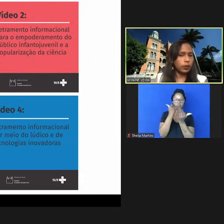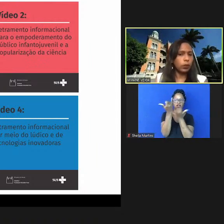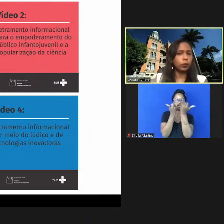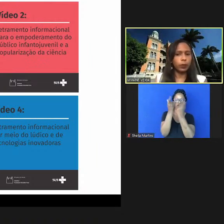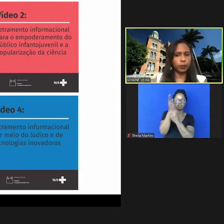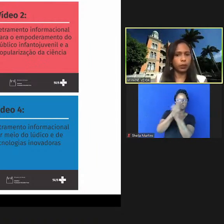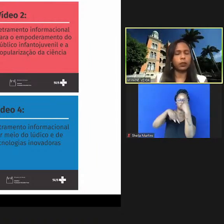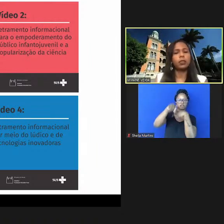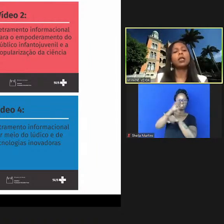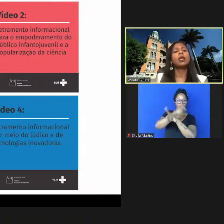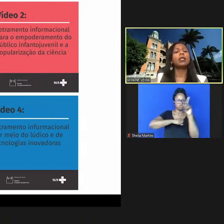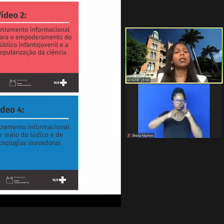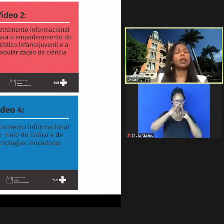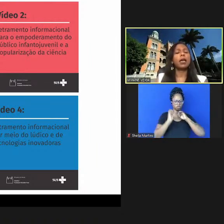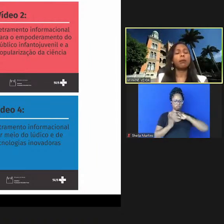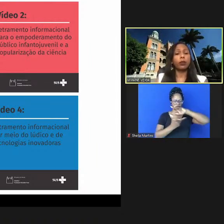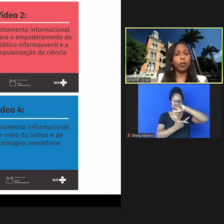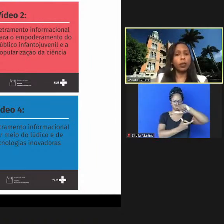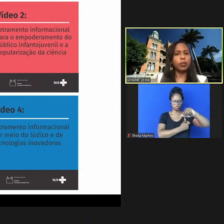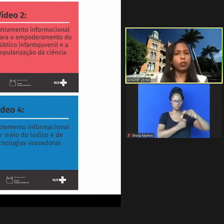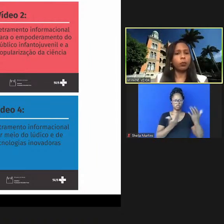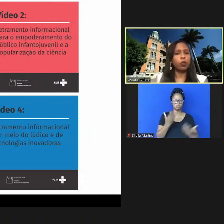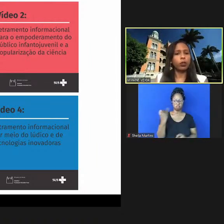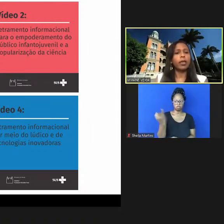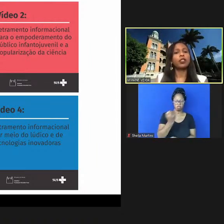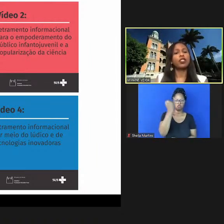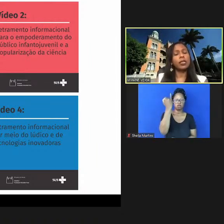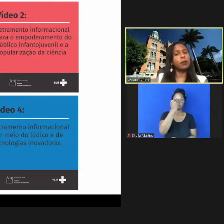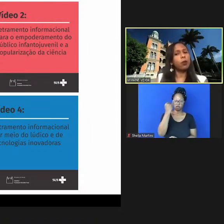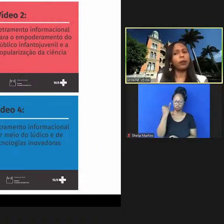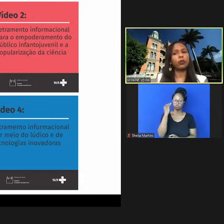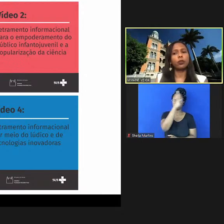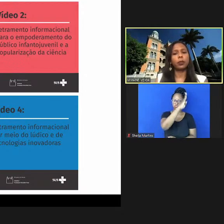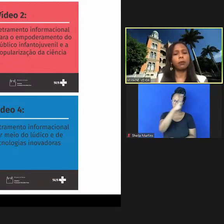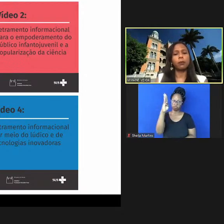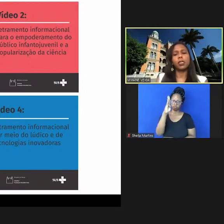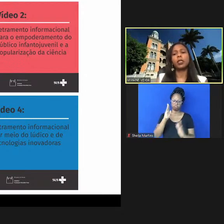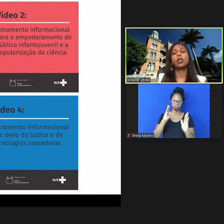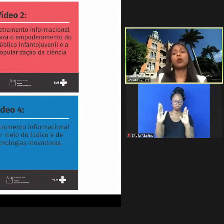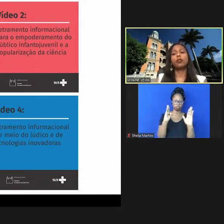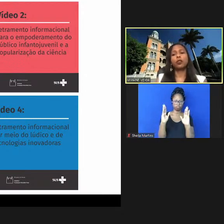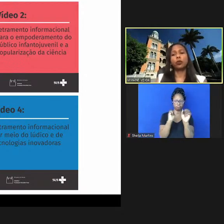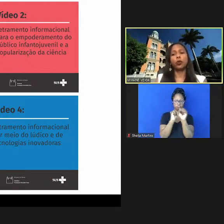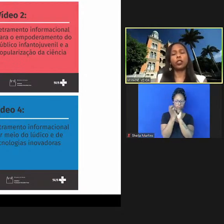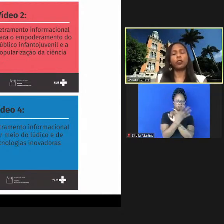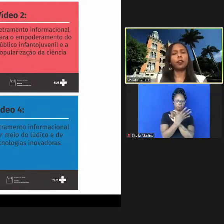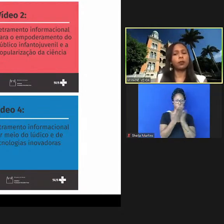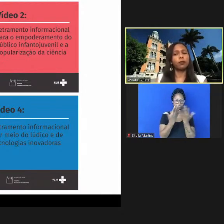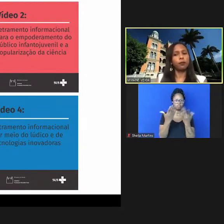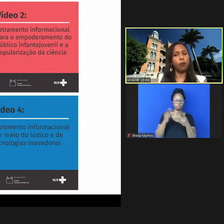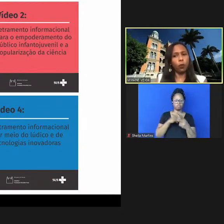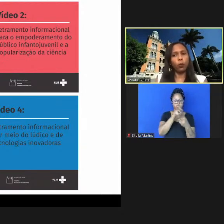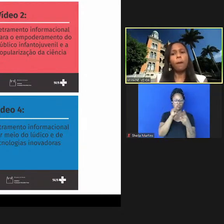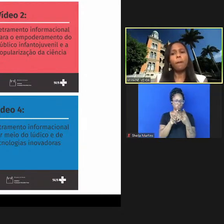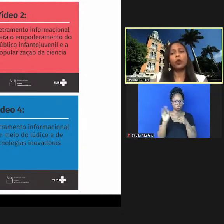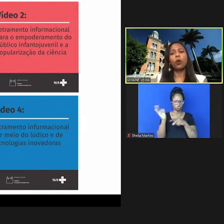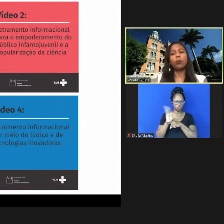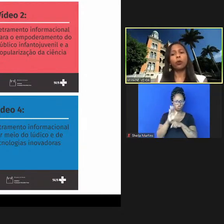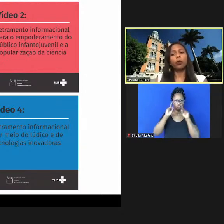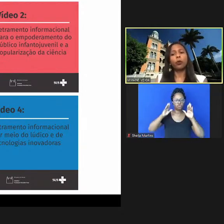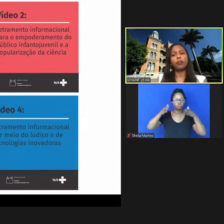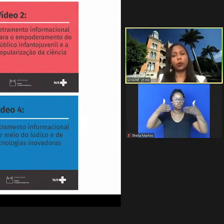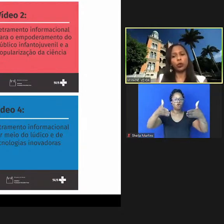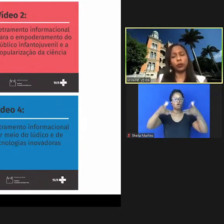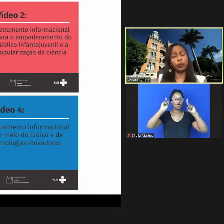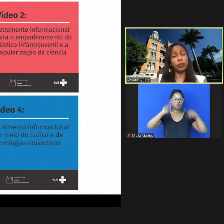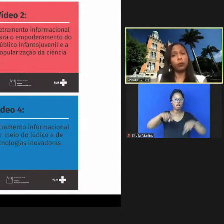social do planeta e a importância das bibliotecas nesse momento de pandemia o vídeo 2 faz um foco com